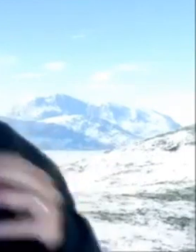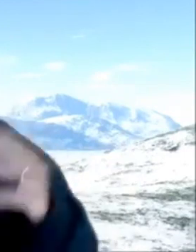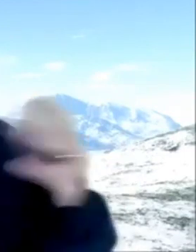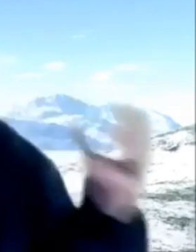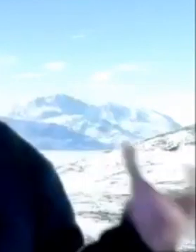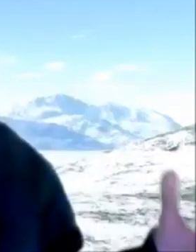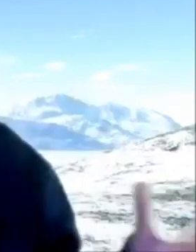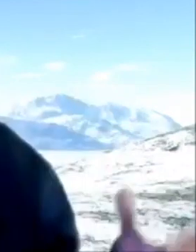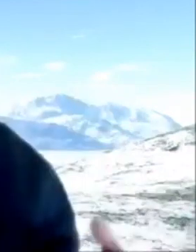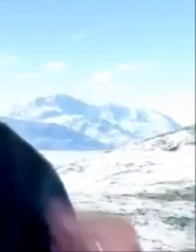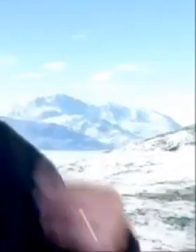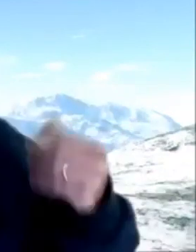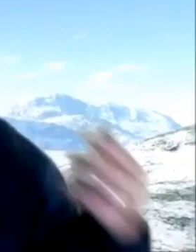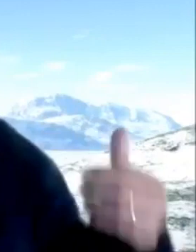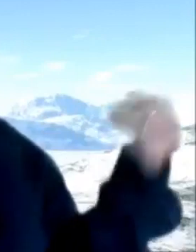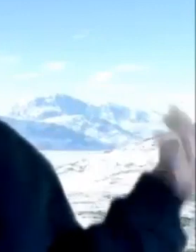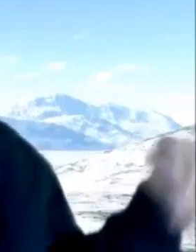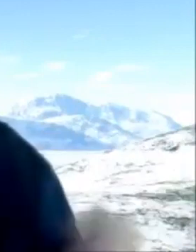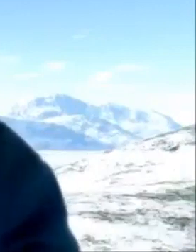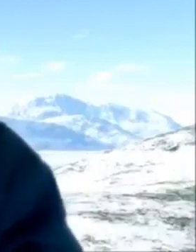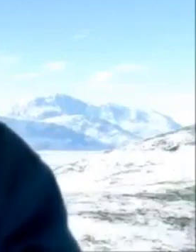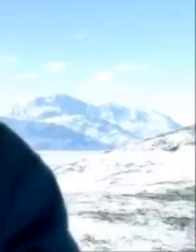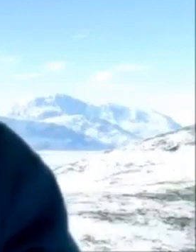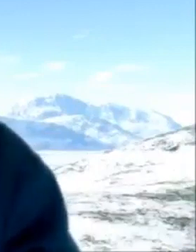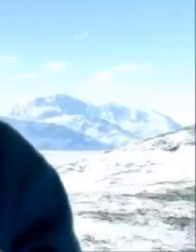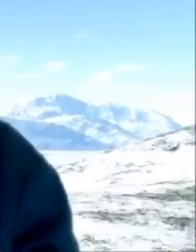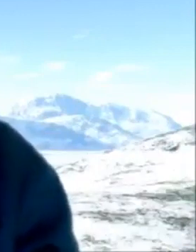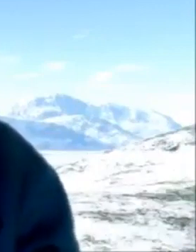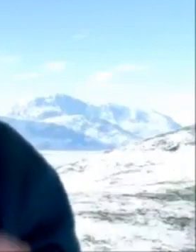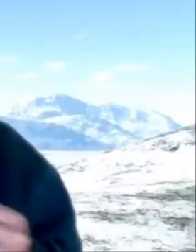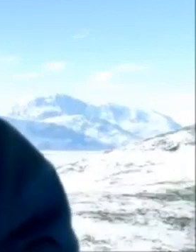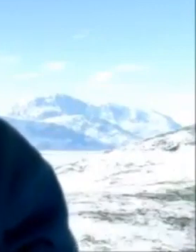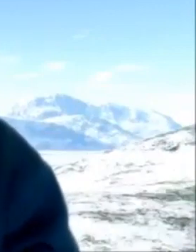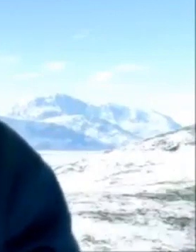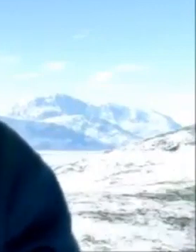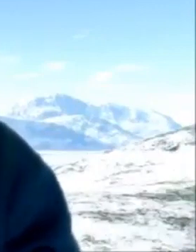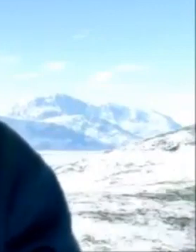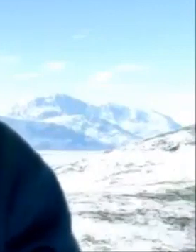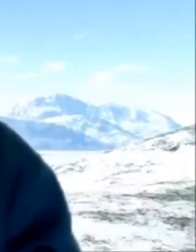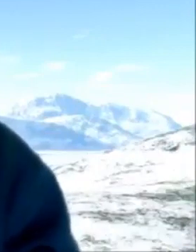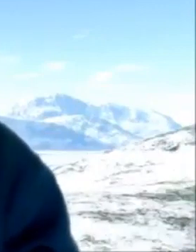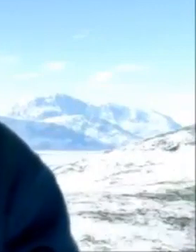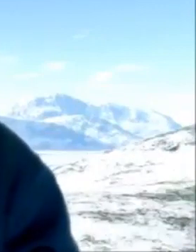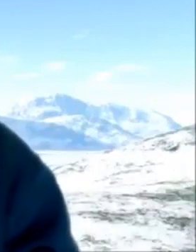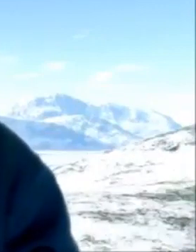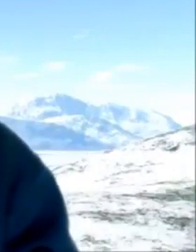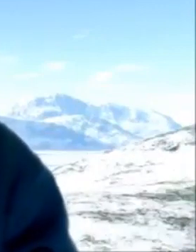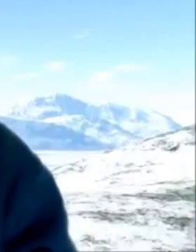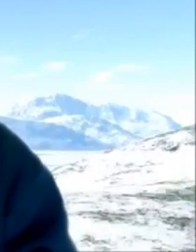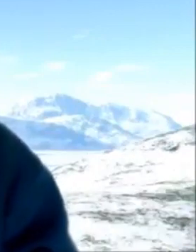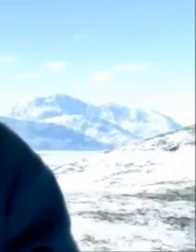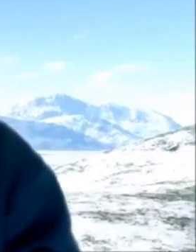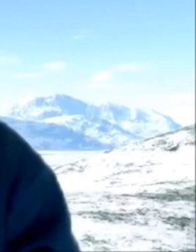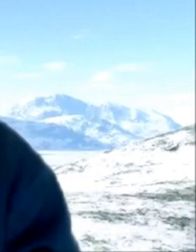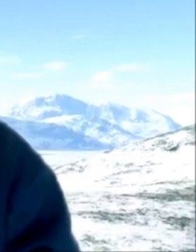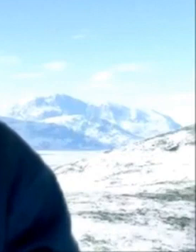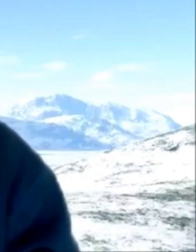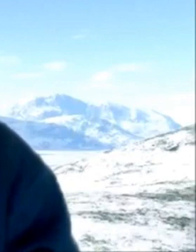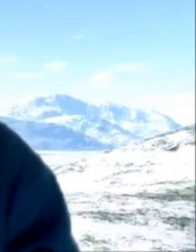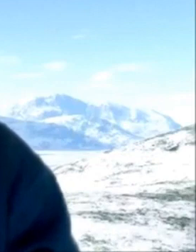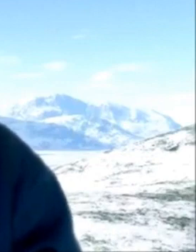Word você já aprendeu há aulas atrás e colocar os itens necessários de uma